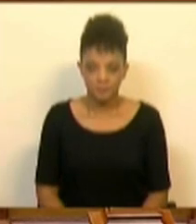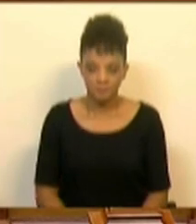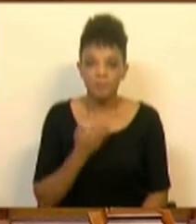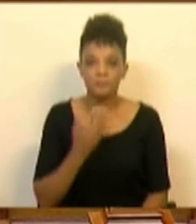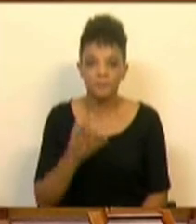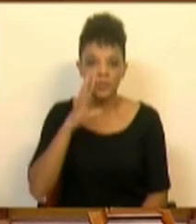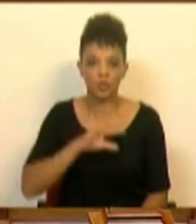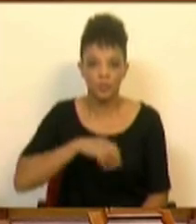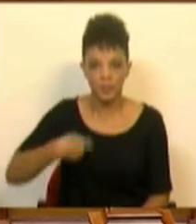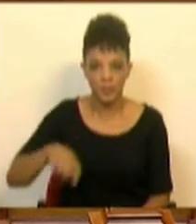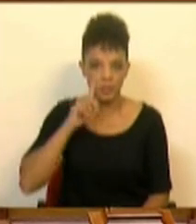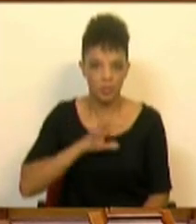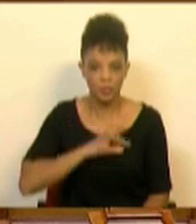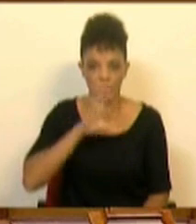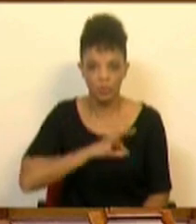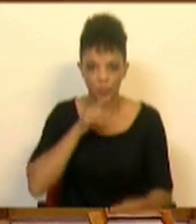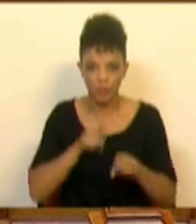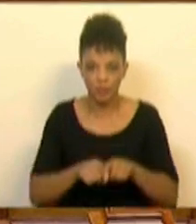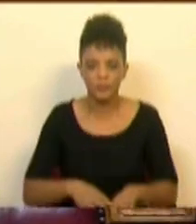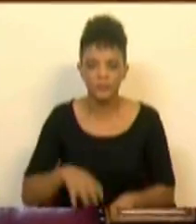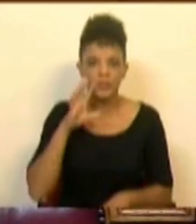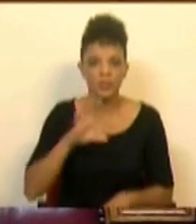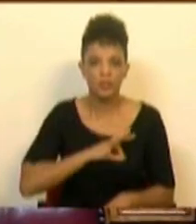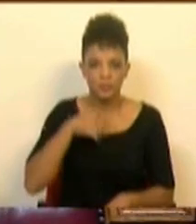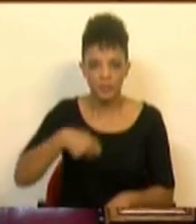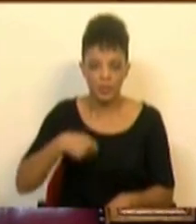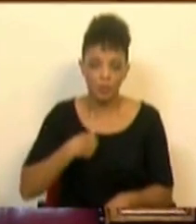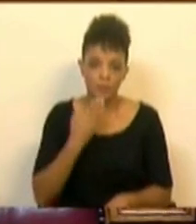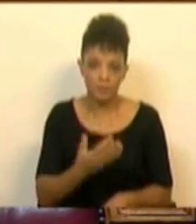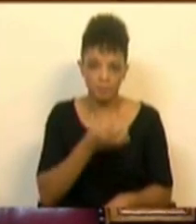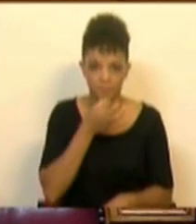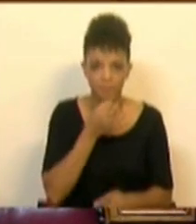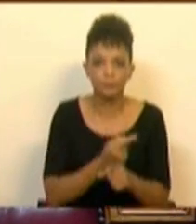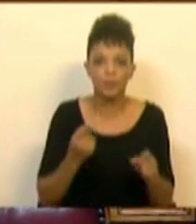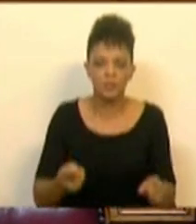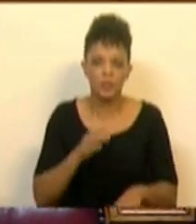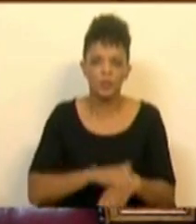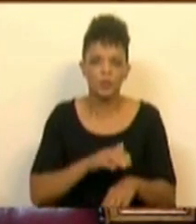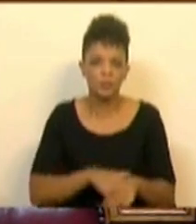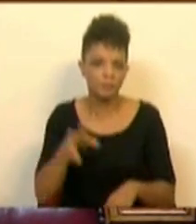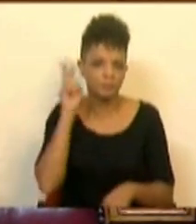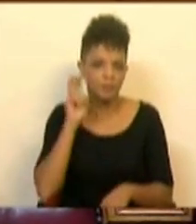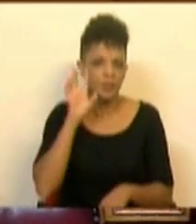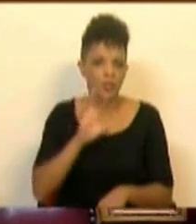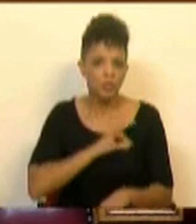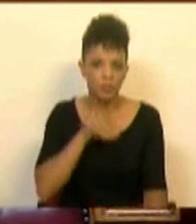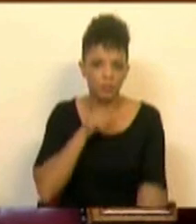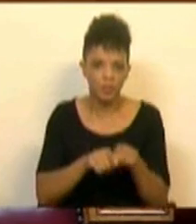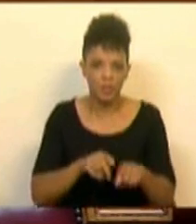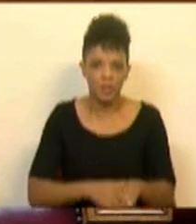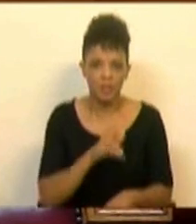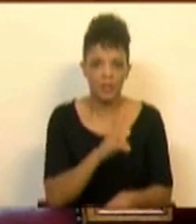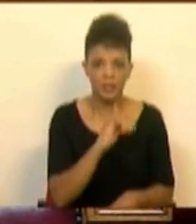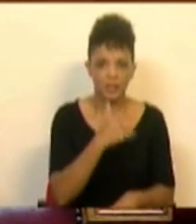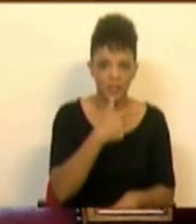Muito obrigado, Sr. Presidente, Sras. e Srs. Deputados. Sr. Presidente, pedi a palavra, porque ouvi a intervenção da Sra. Deputada